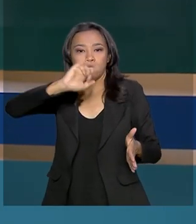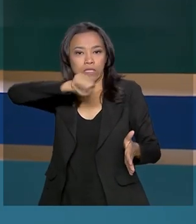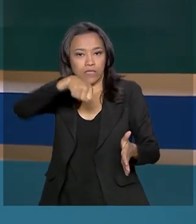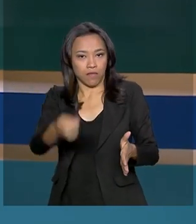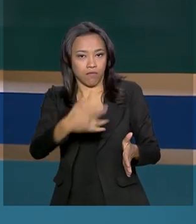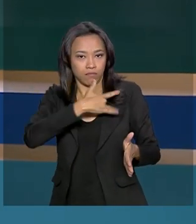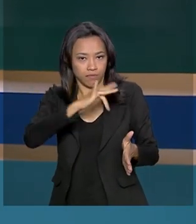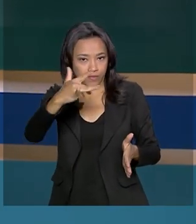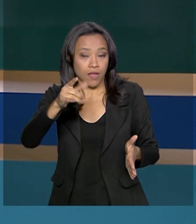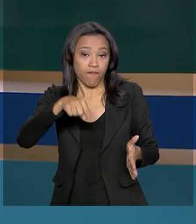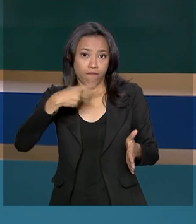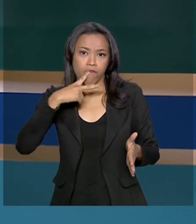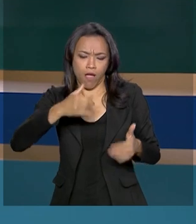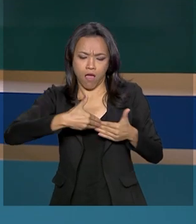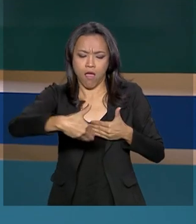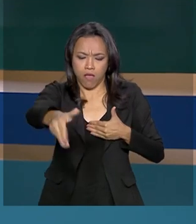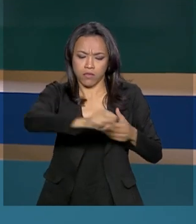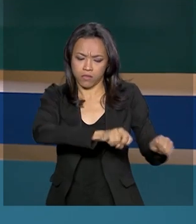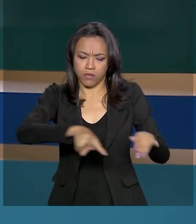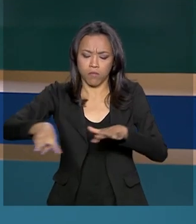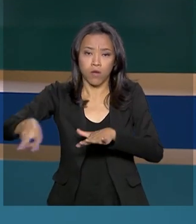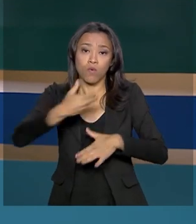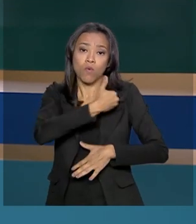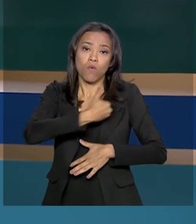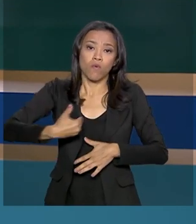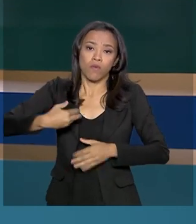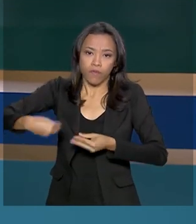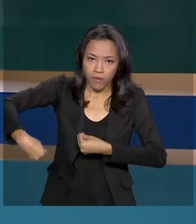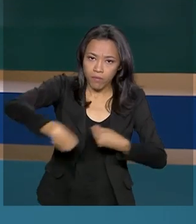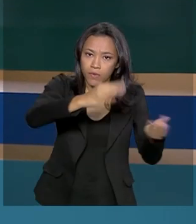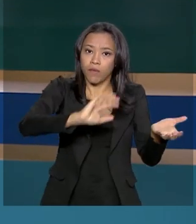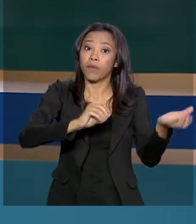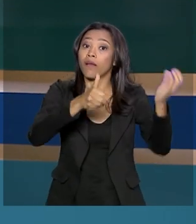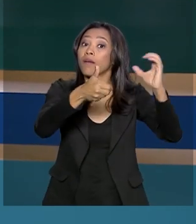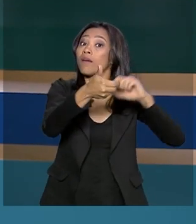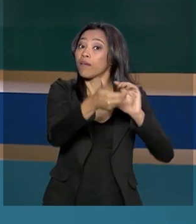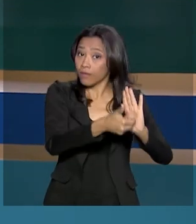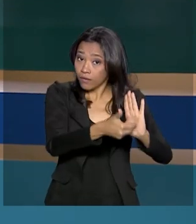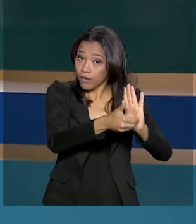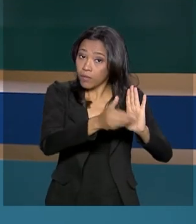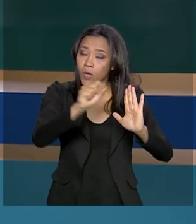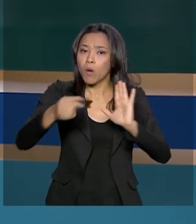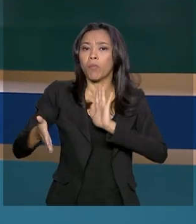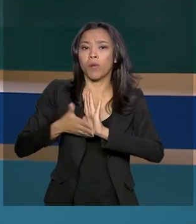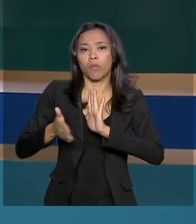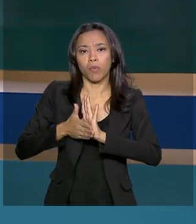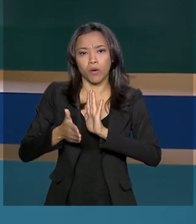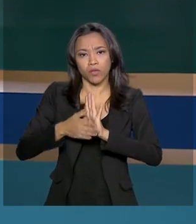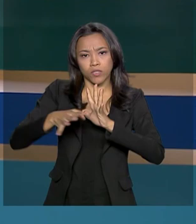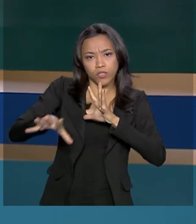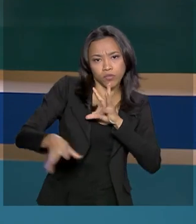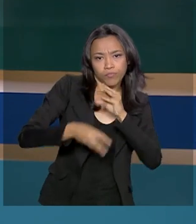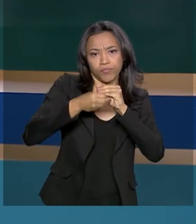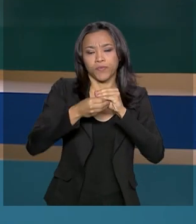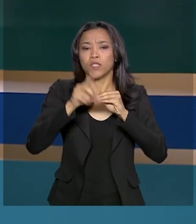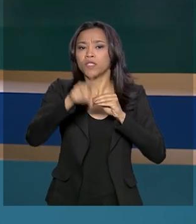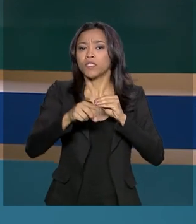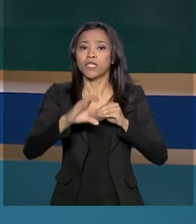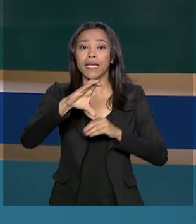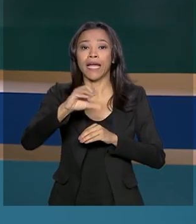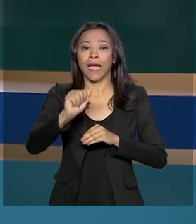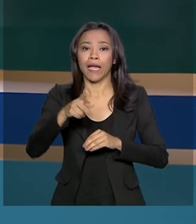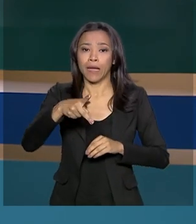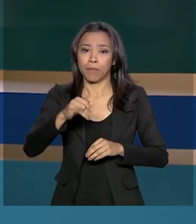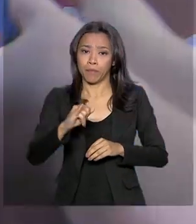que nas próximas semanas, o governo vai encaminhar à Câmara dos Deputados uma proposta de emenda à Constituição de capitalização da Previdência